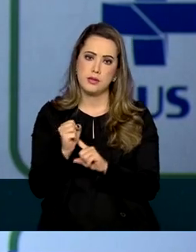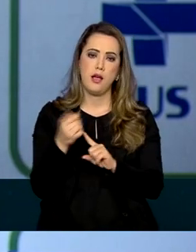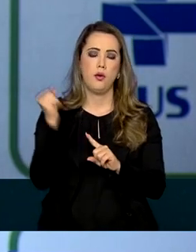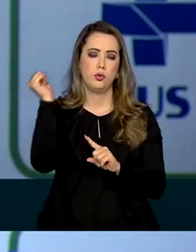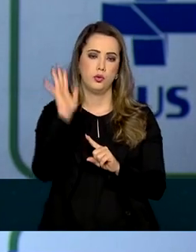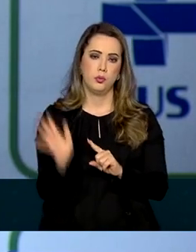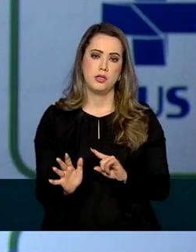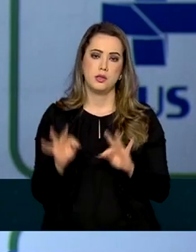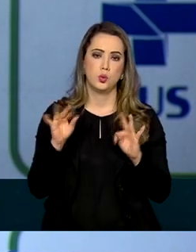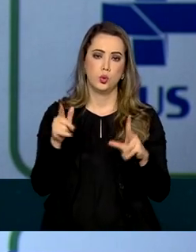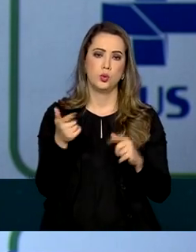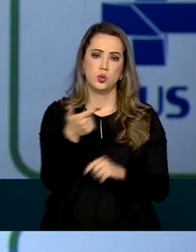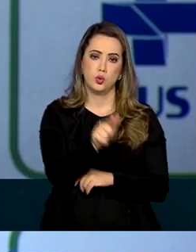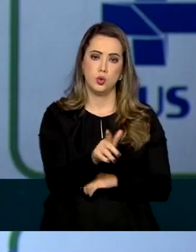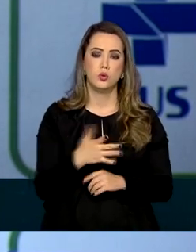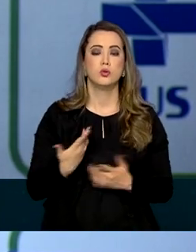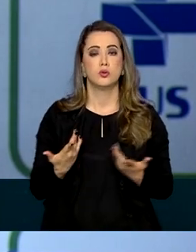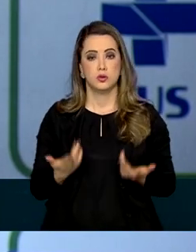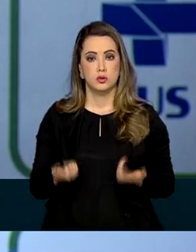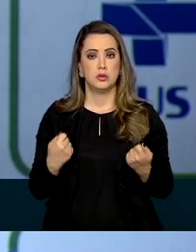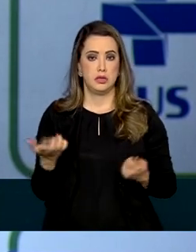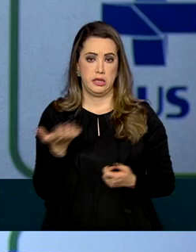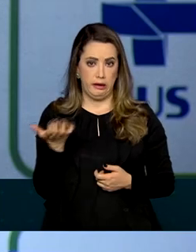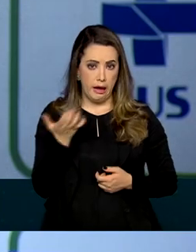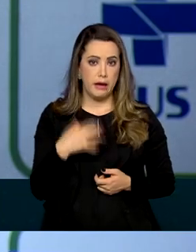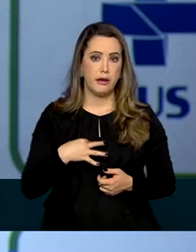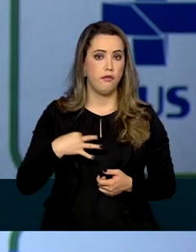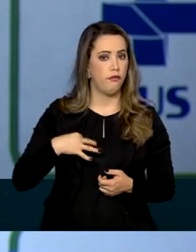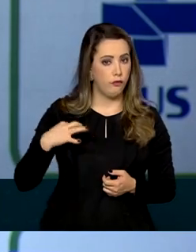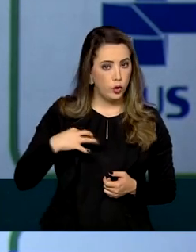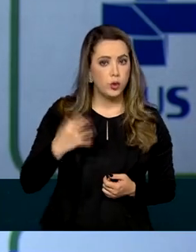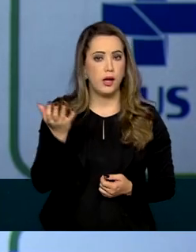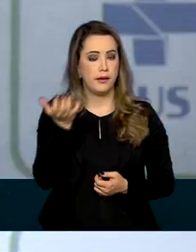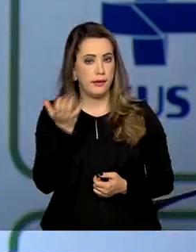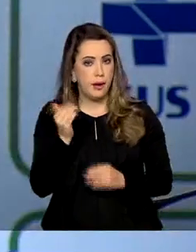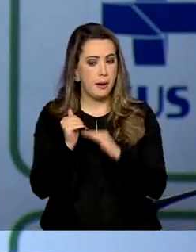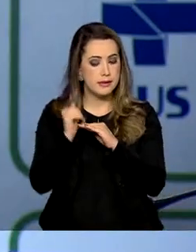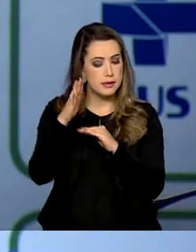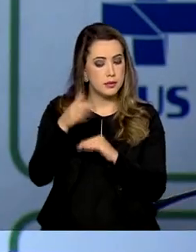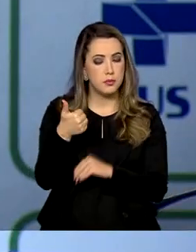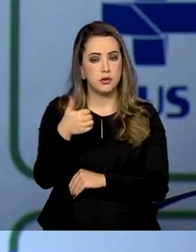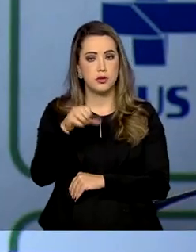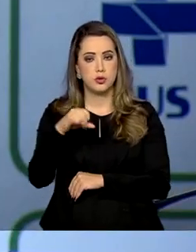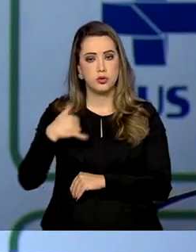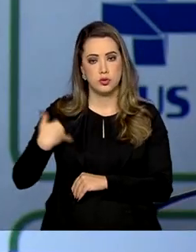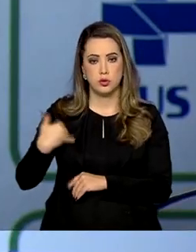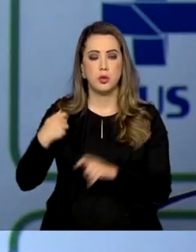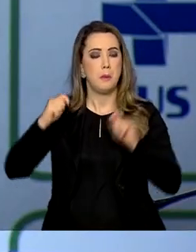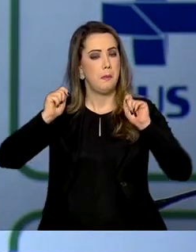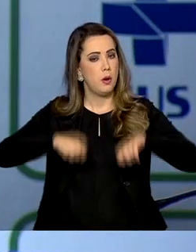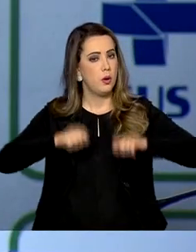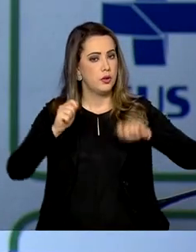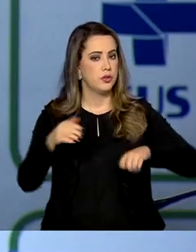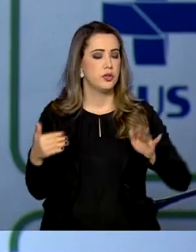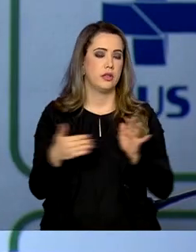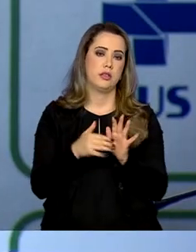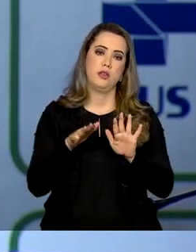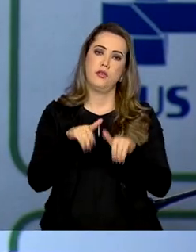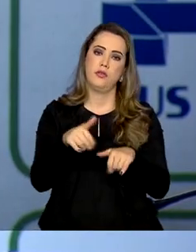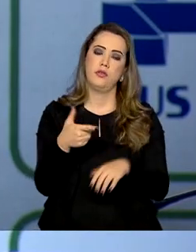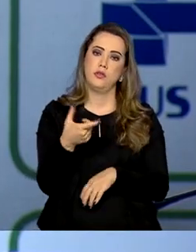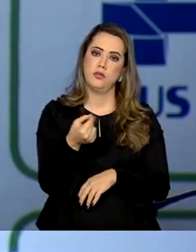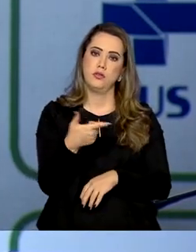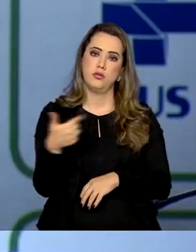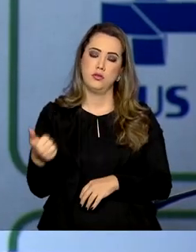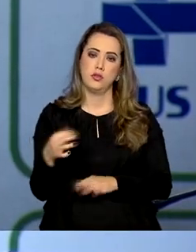vacinados. Todos aqueles que foram voluntários a serem vacinados, tiverem mais de 18 anos e vamos chegar até o final de 2021 com toda a